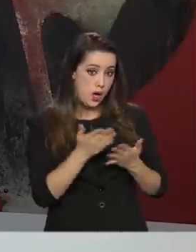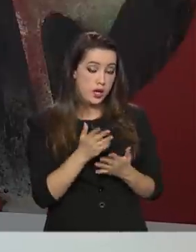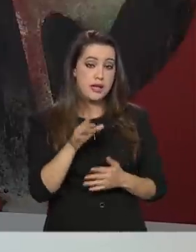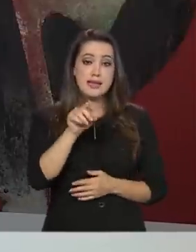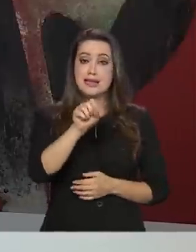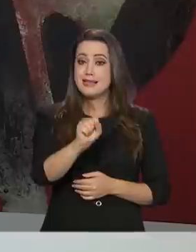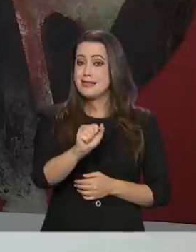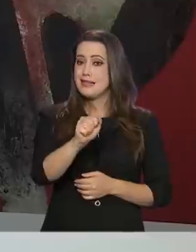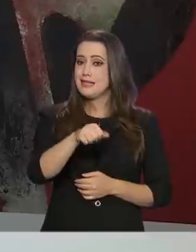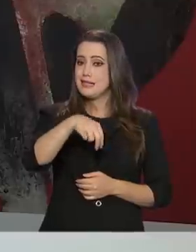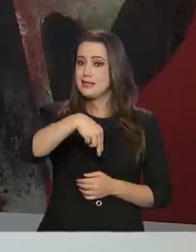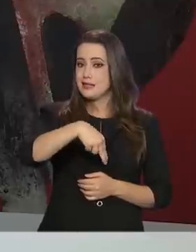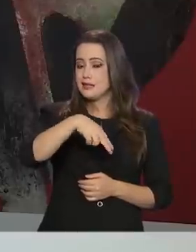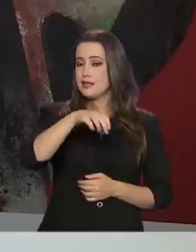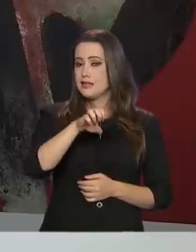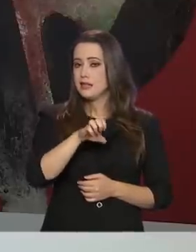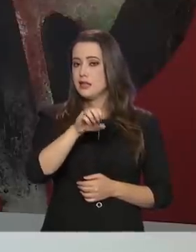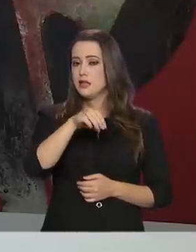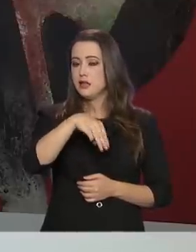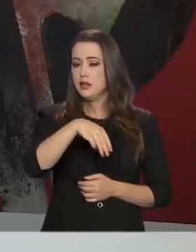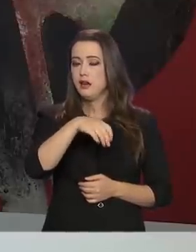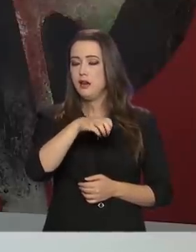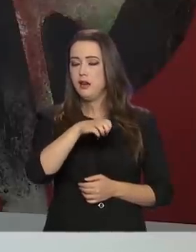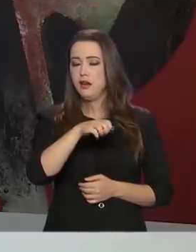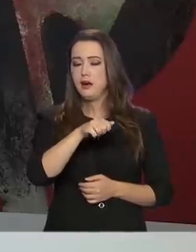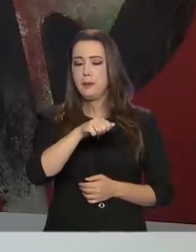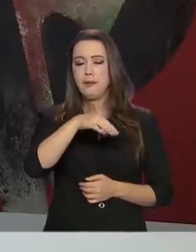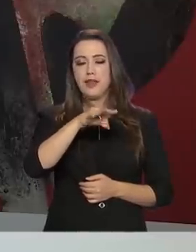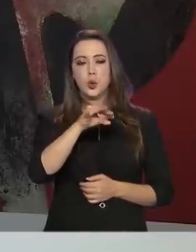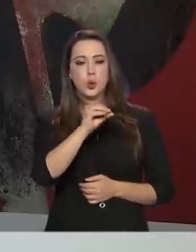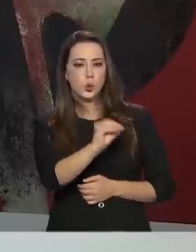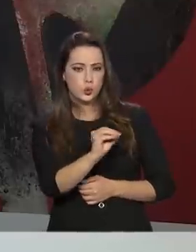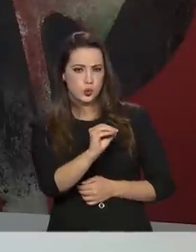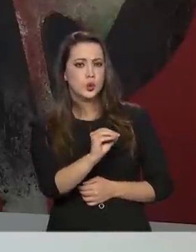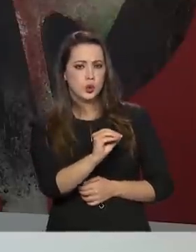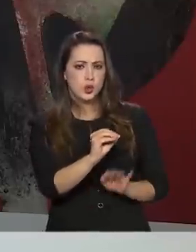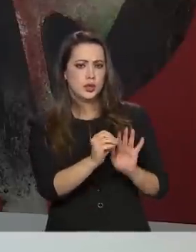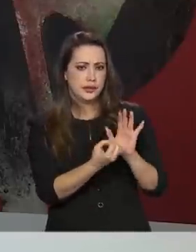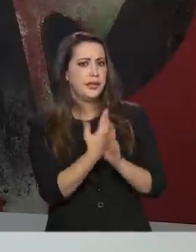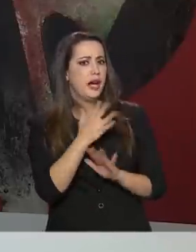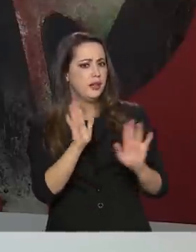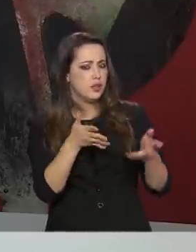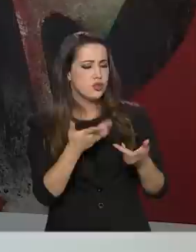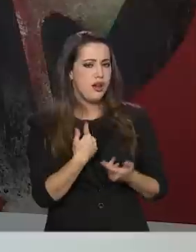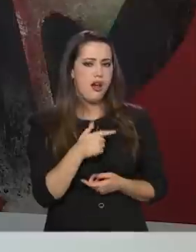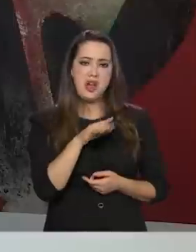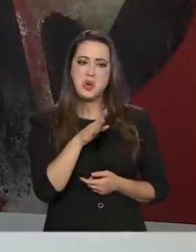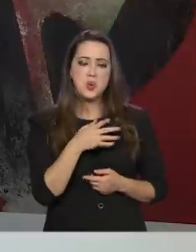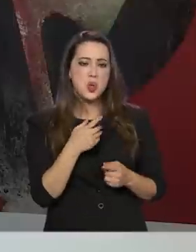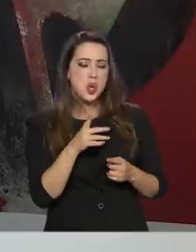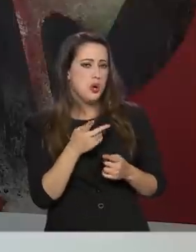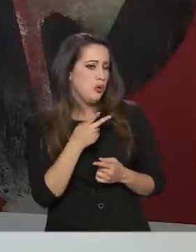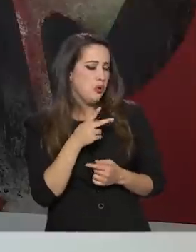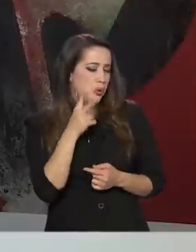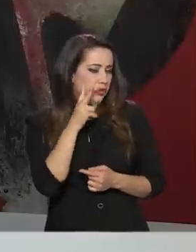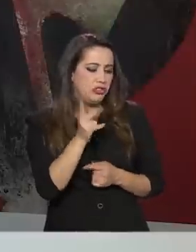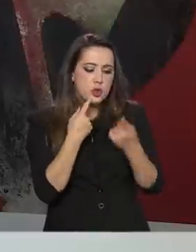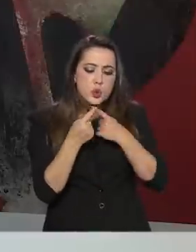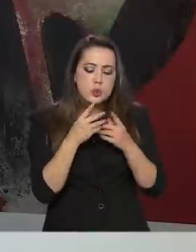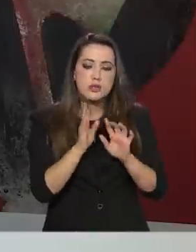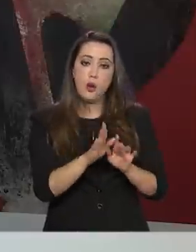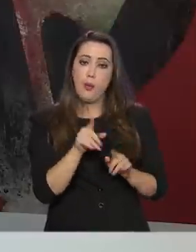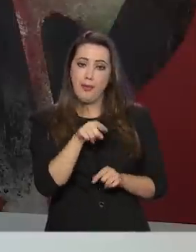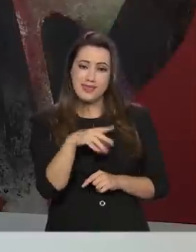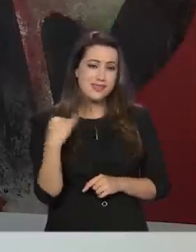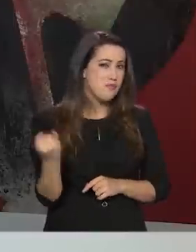ponto de vista social. Mas tem um impacto social enorme. Tem que ser discutido, tem que ser trazido para a população o